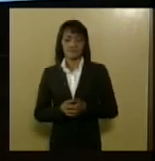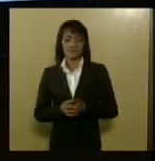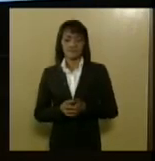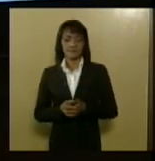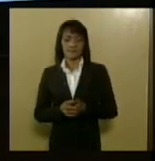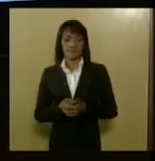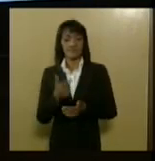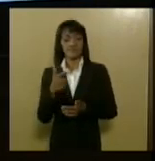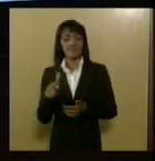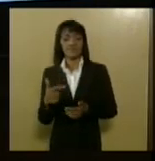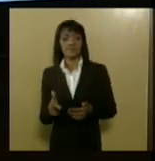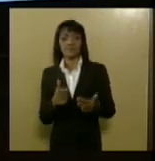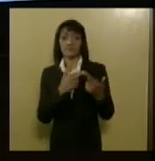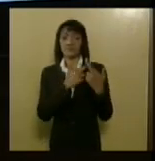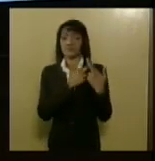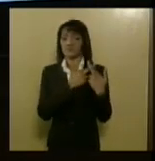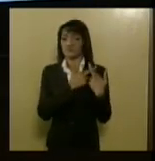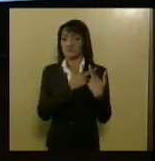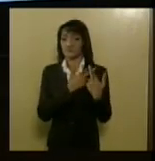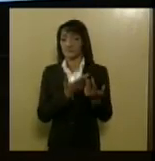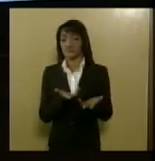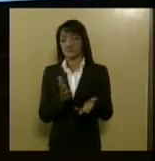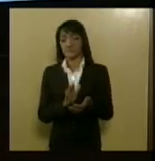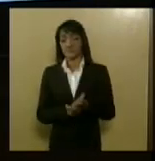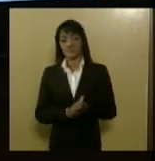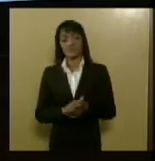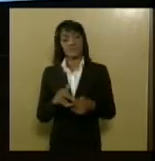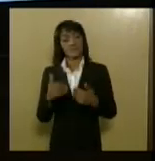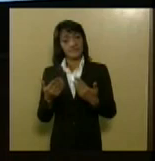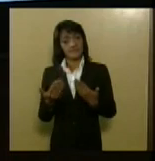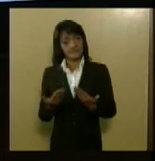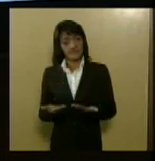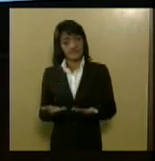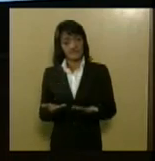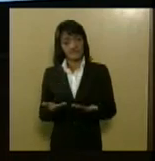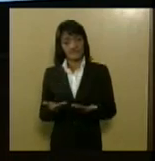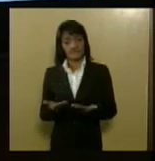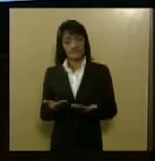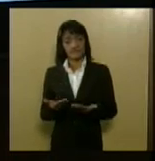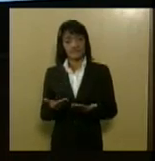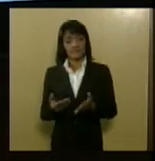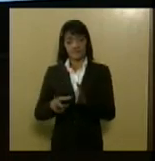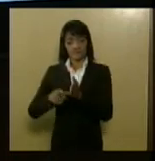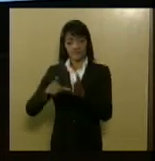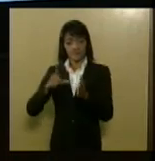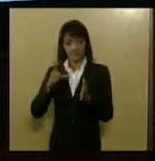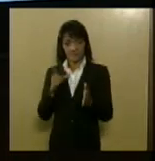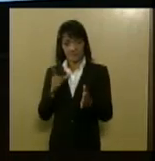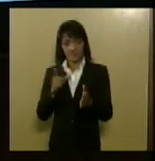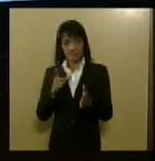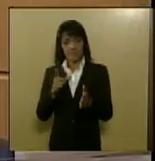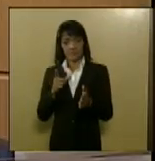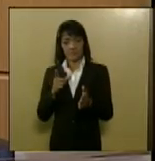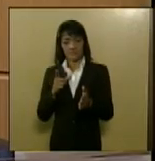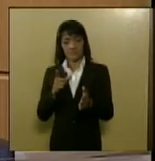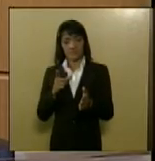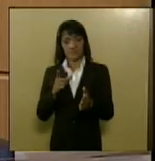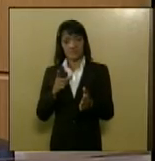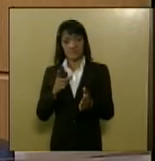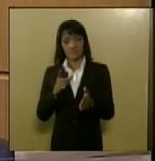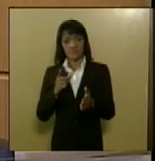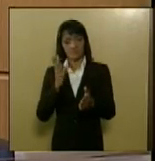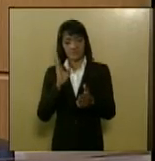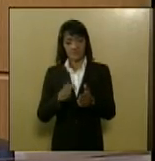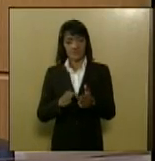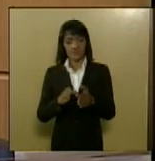negligente pode ser desobediente então o que funcionou na prática para diminuir a incidência de fumantes